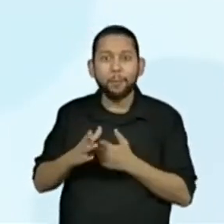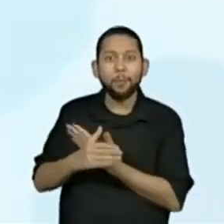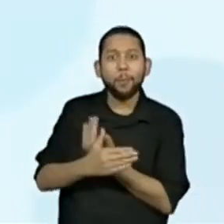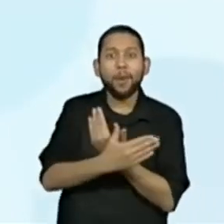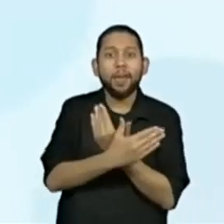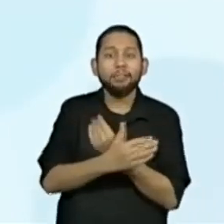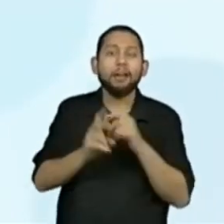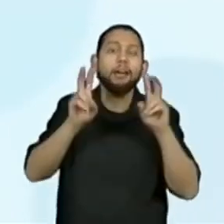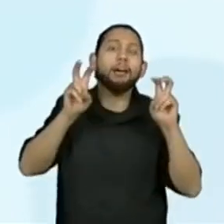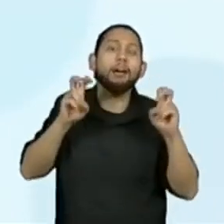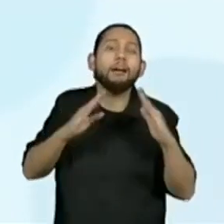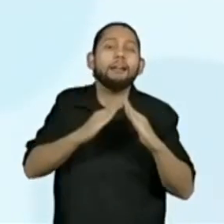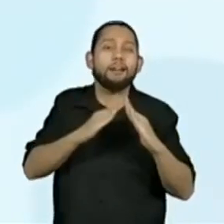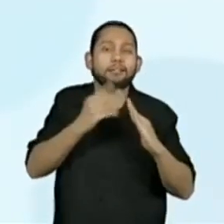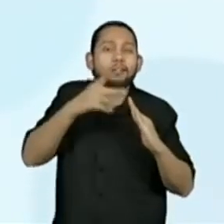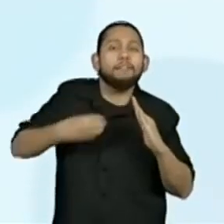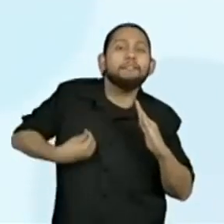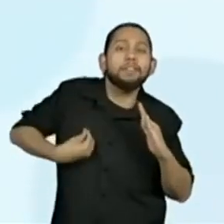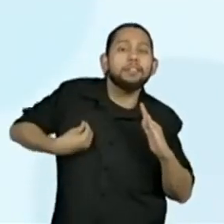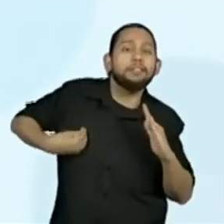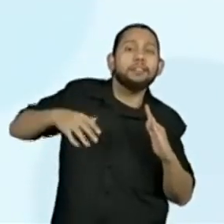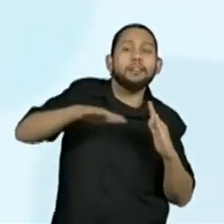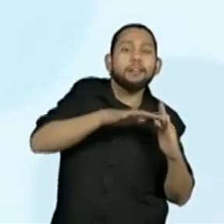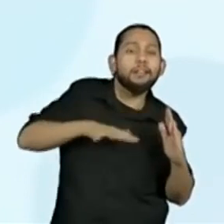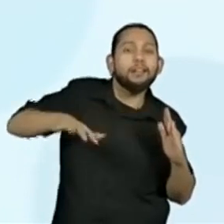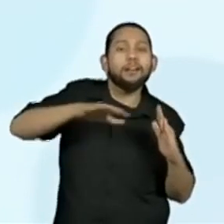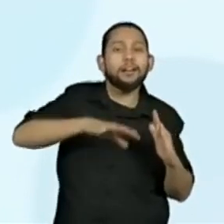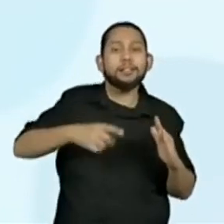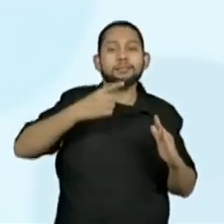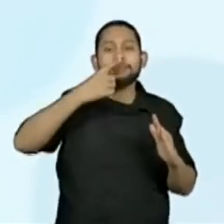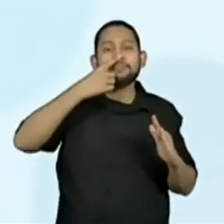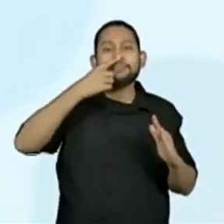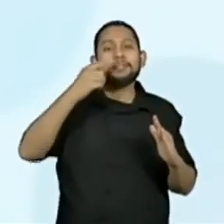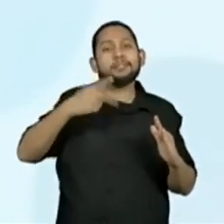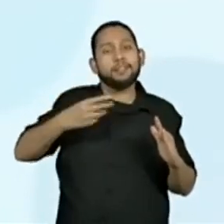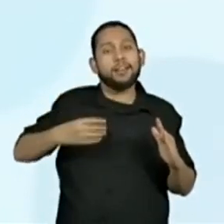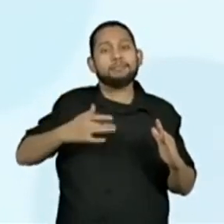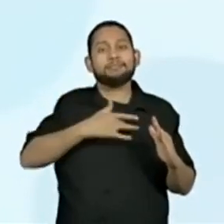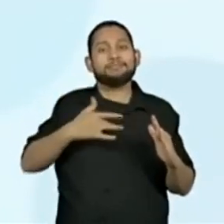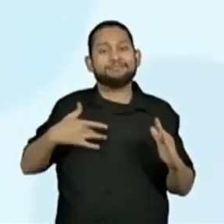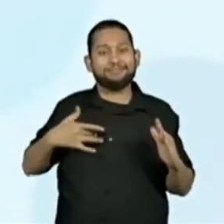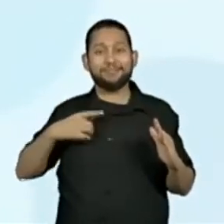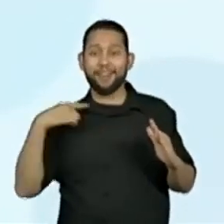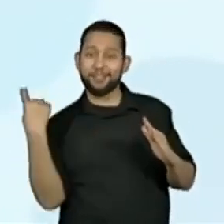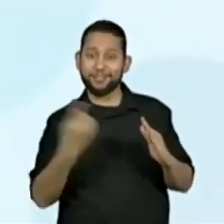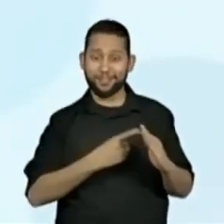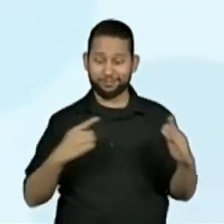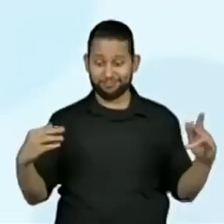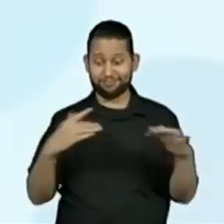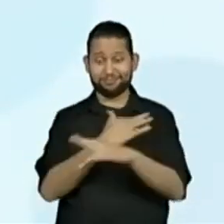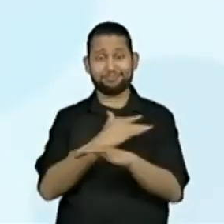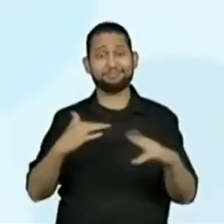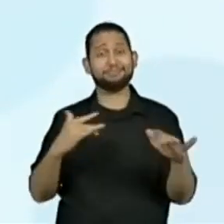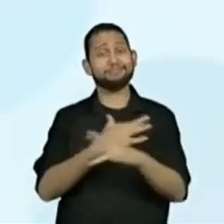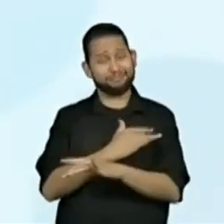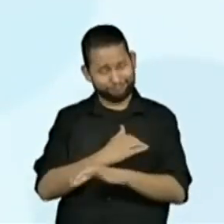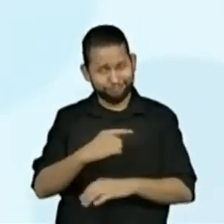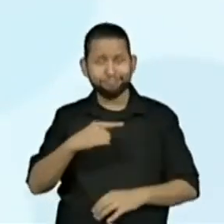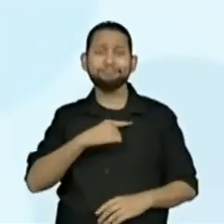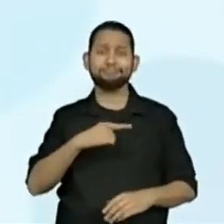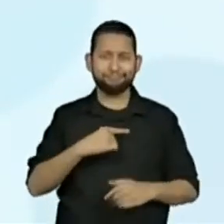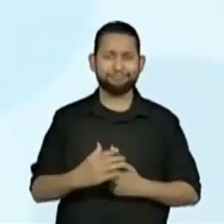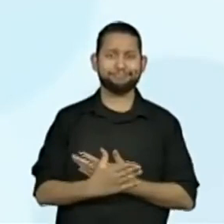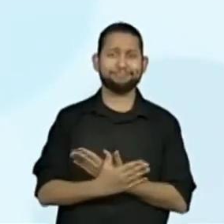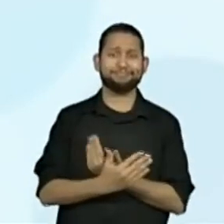que convivam com a sociedade urbana. Então, olha só, no primeiro parágrafo falou que